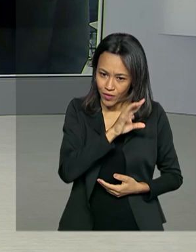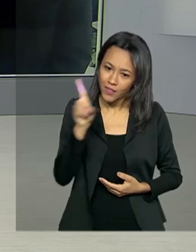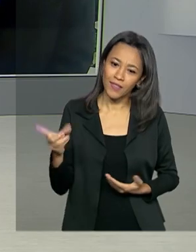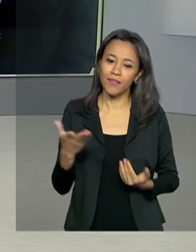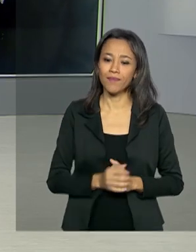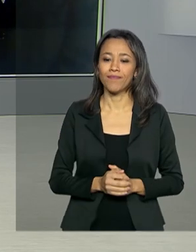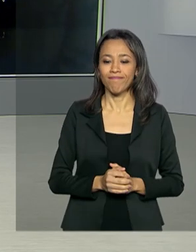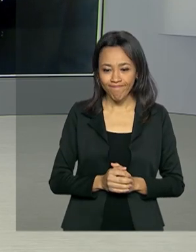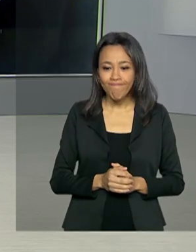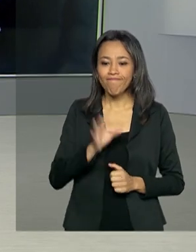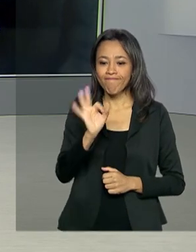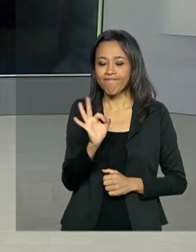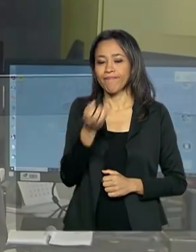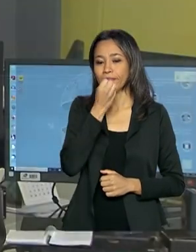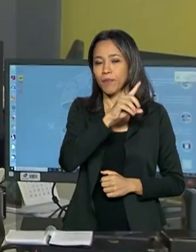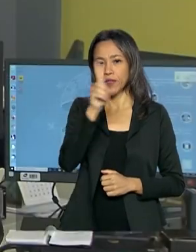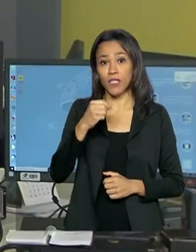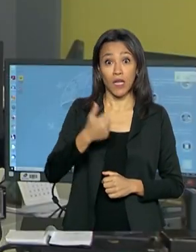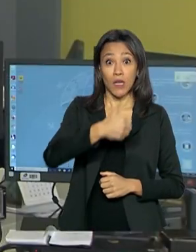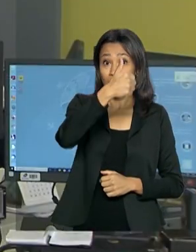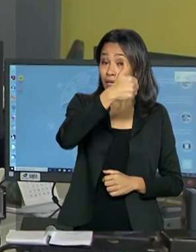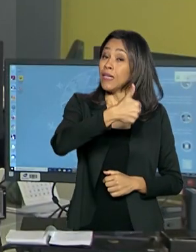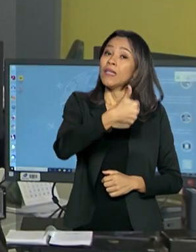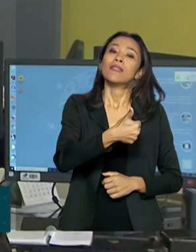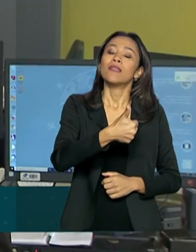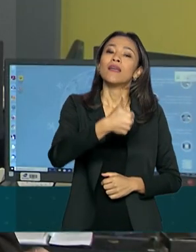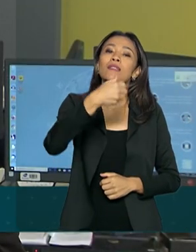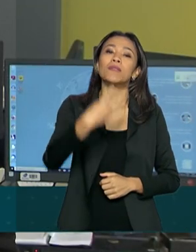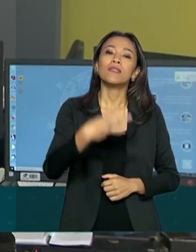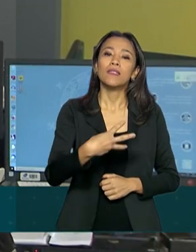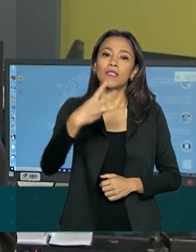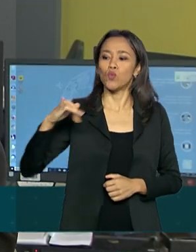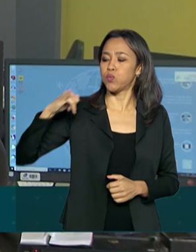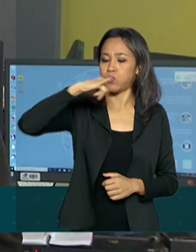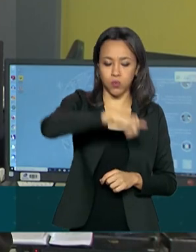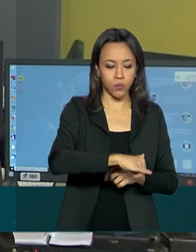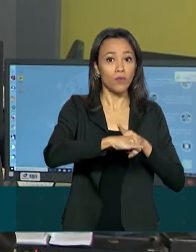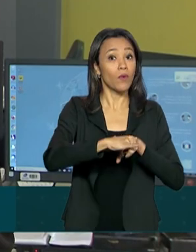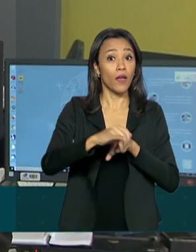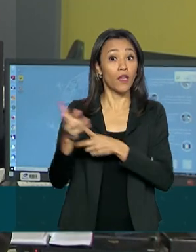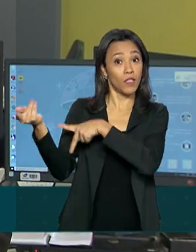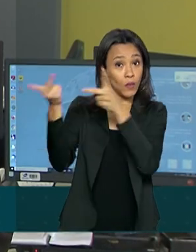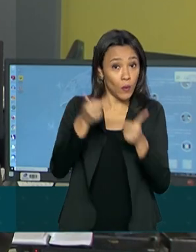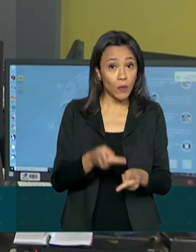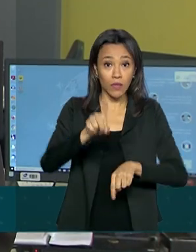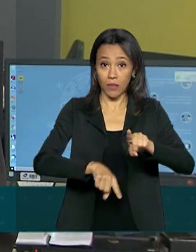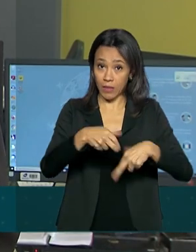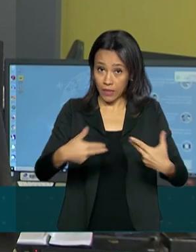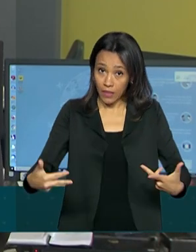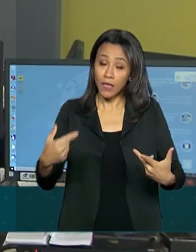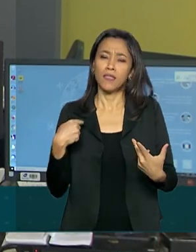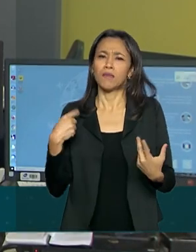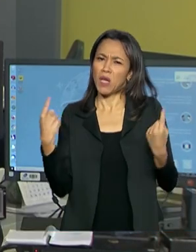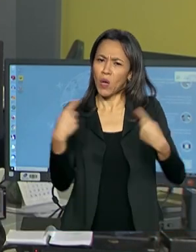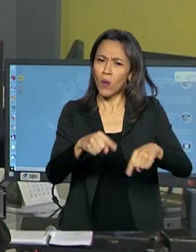Bom dia, Renata. Isso mesmo. Esse foi o 13º voo fretado pelo Ministério da Infraestrutura que trouxe equipamentos para enfrentar o coronavírus.